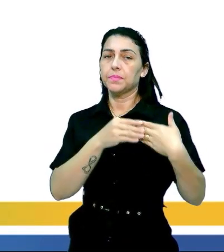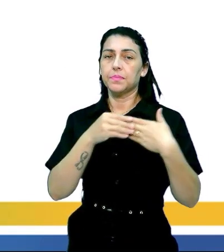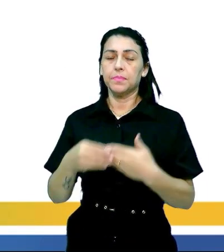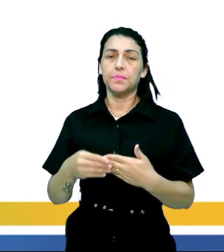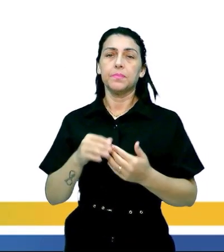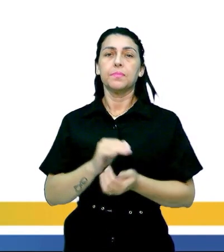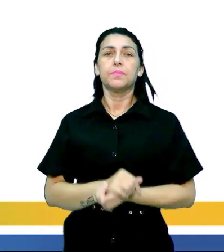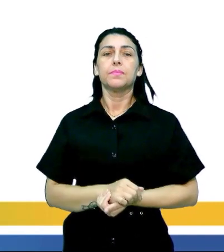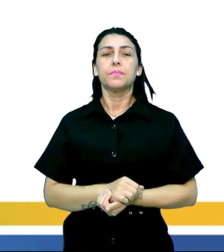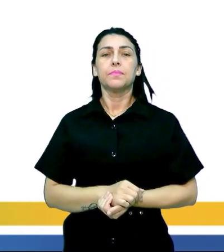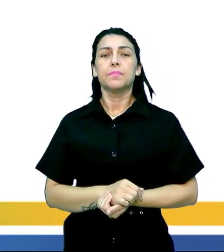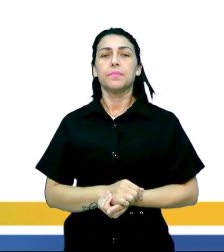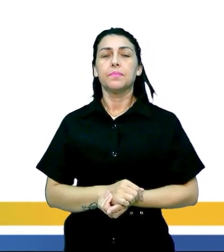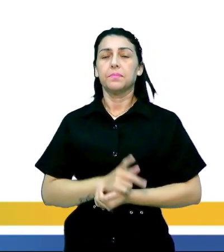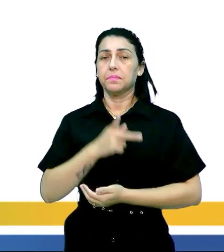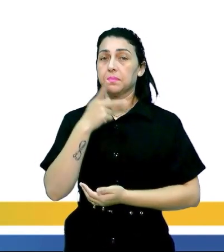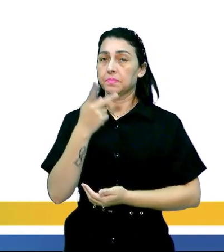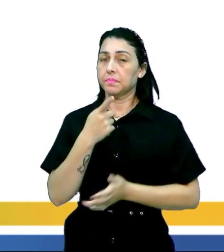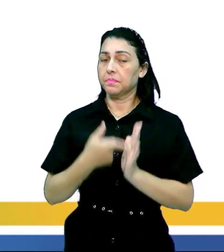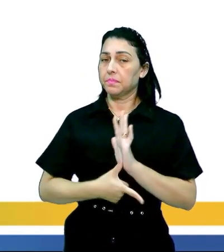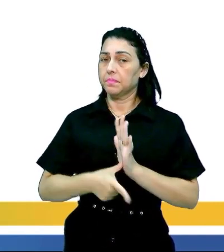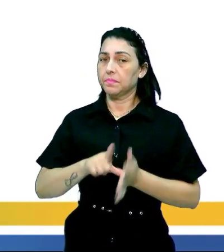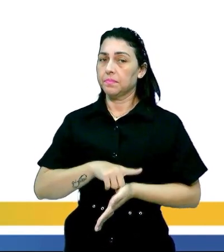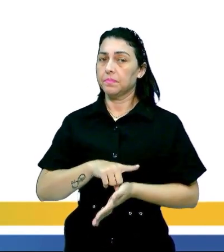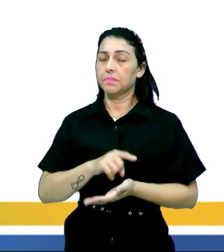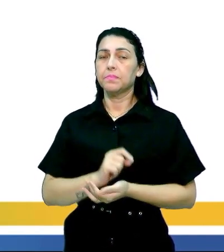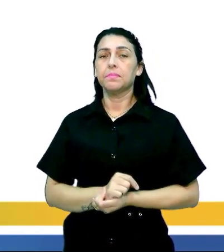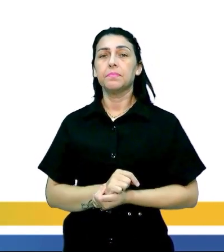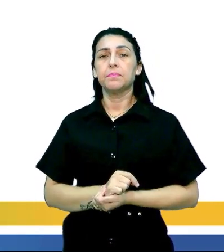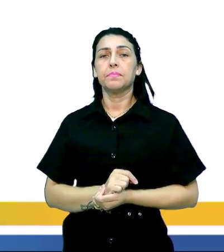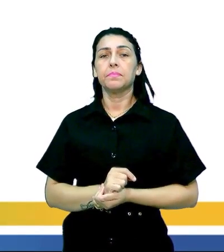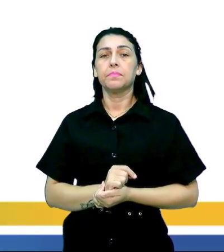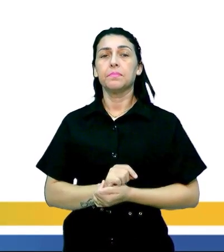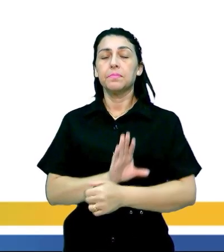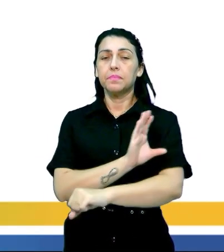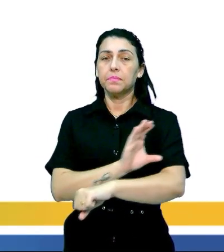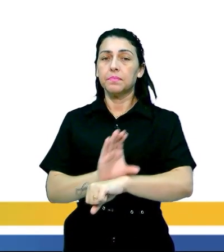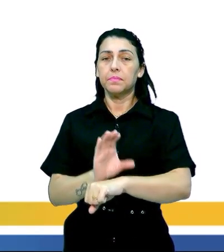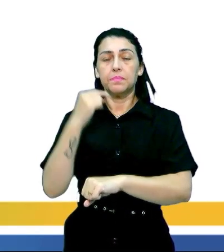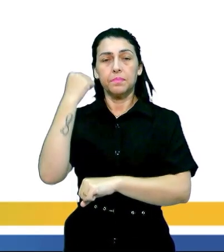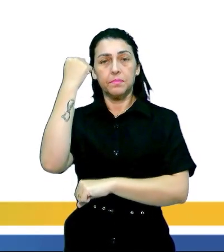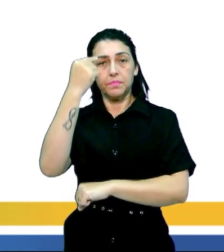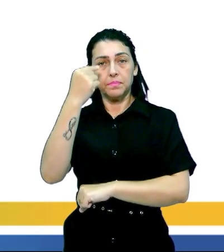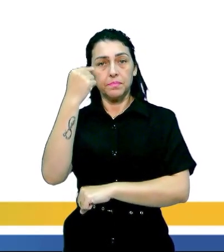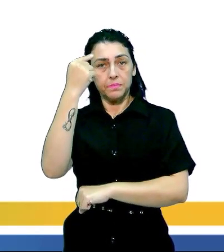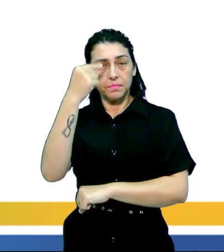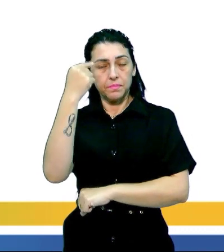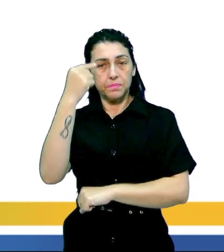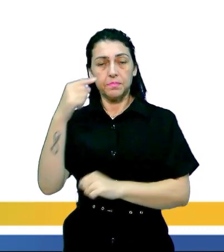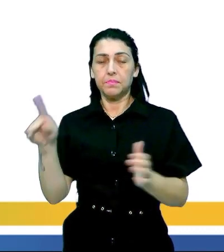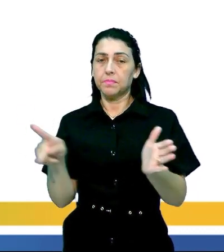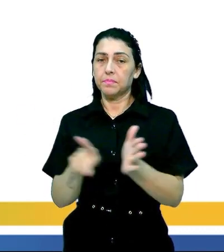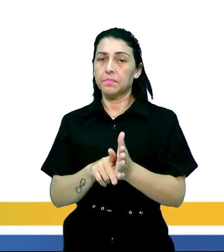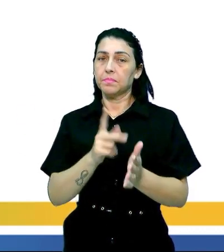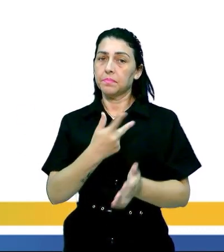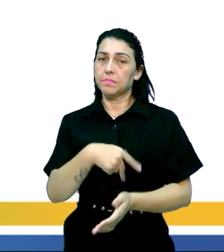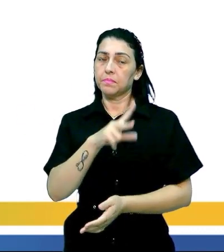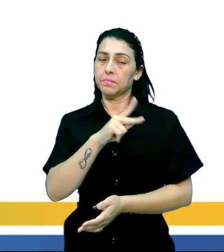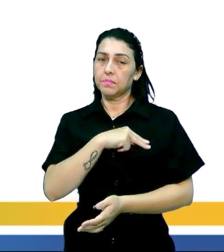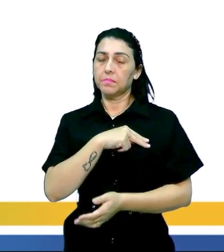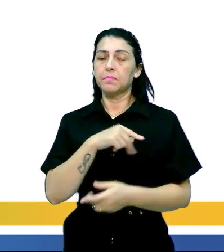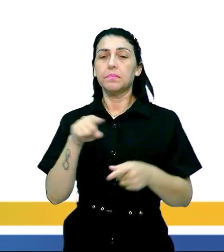você aí eu falei anteriormente né que a cultura espanhola especificamente da espanha né